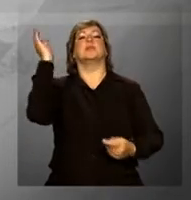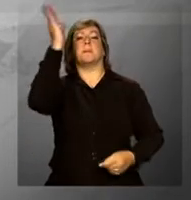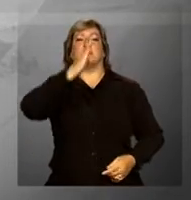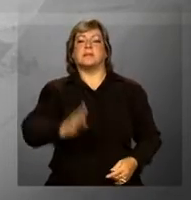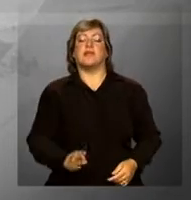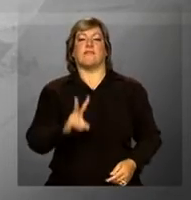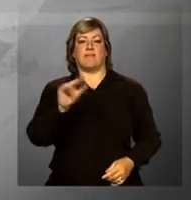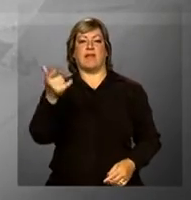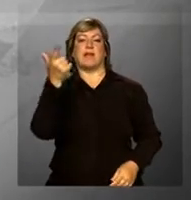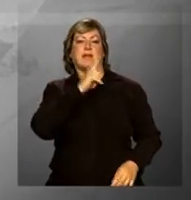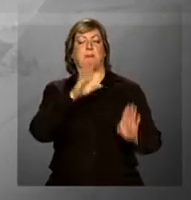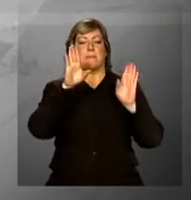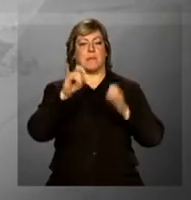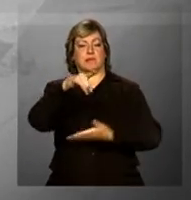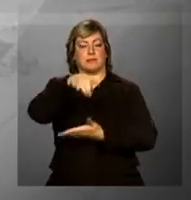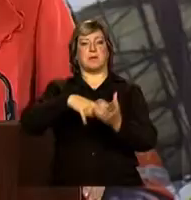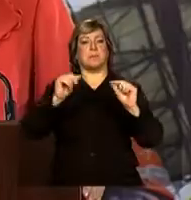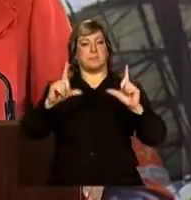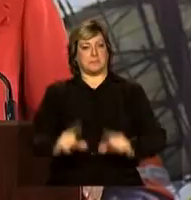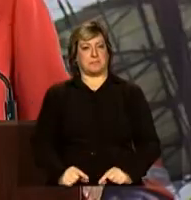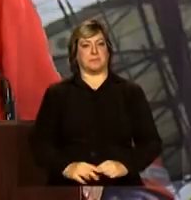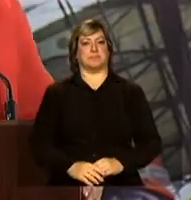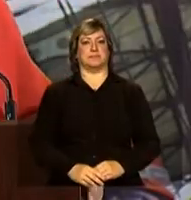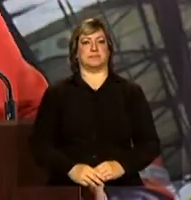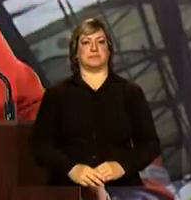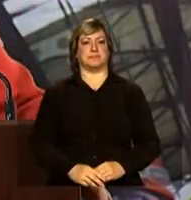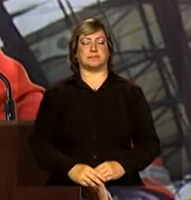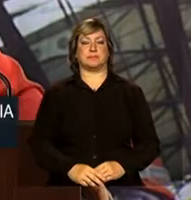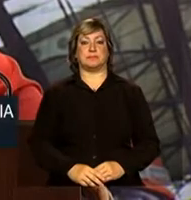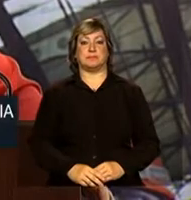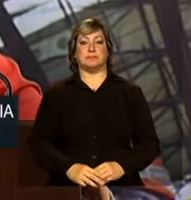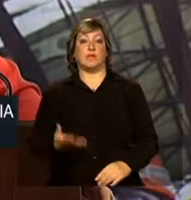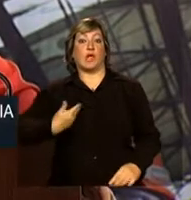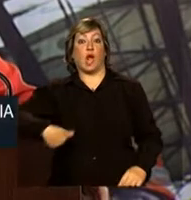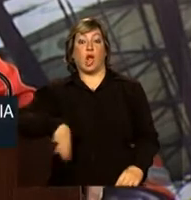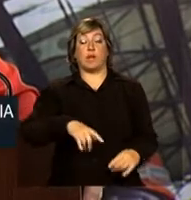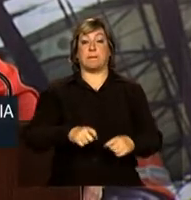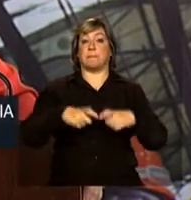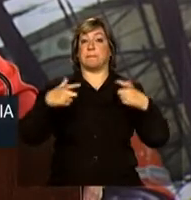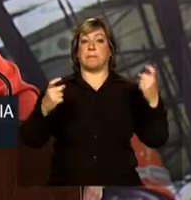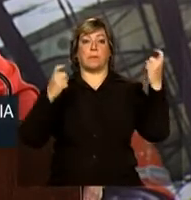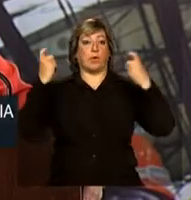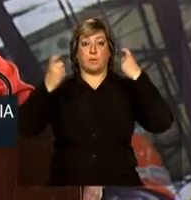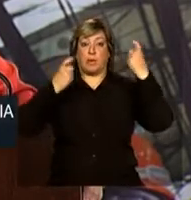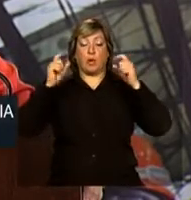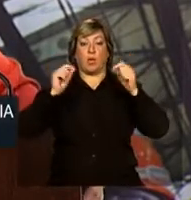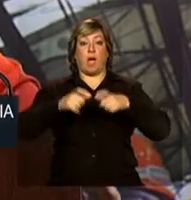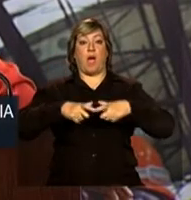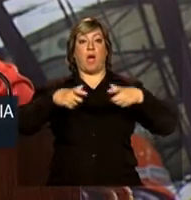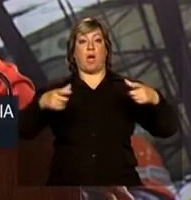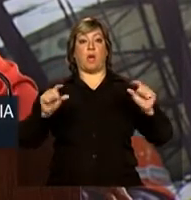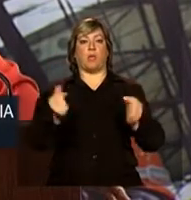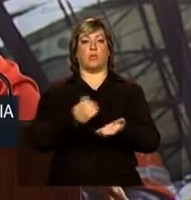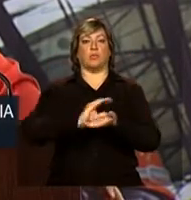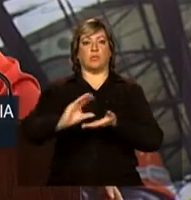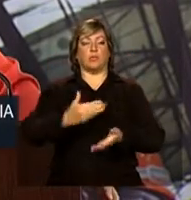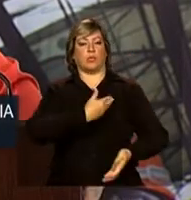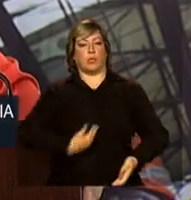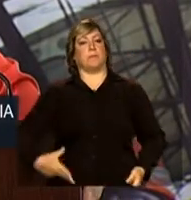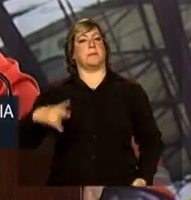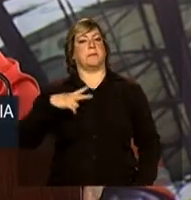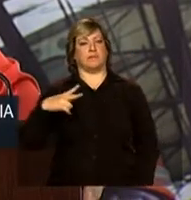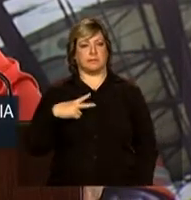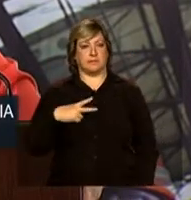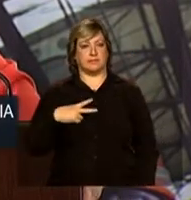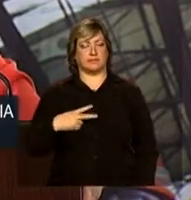beneficiados com a redução. A nossa maior preocupação é aumentar o investimento público e